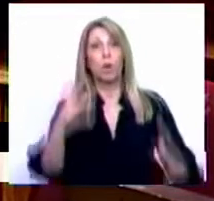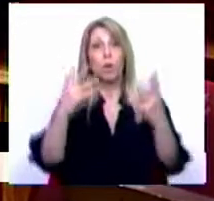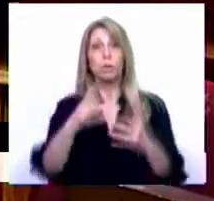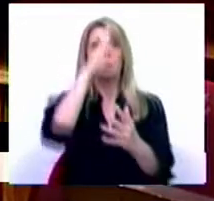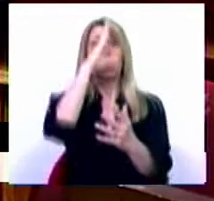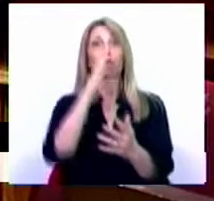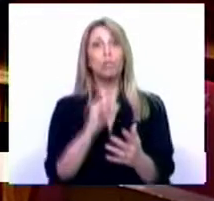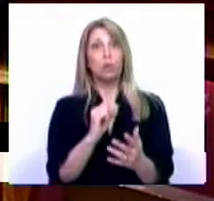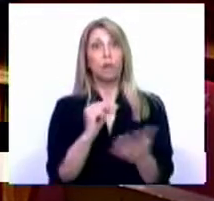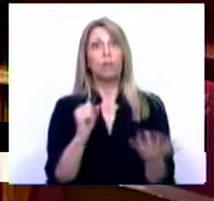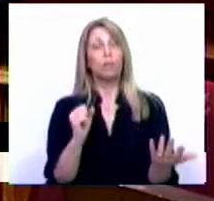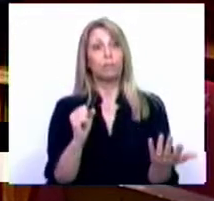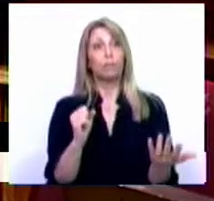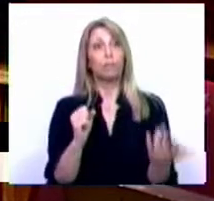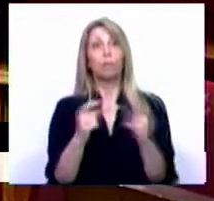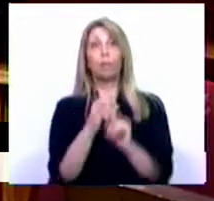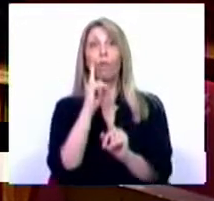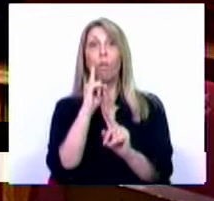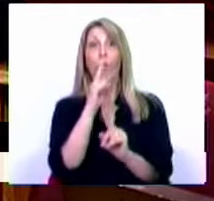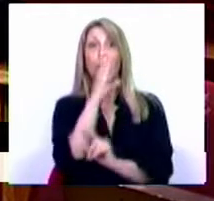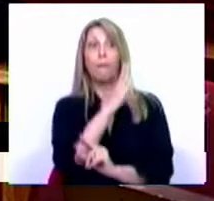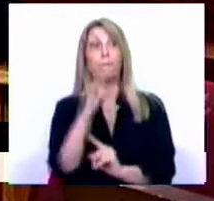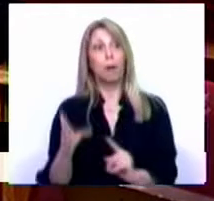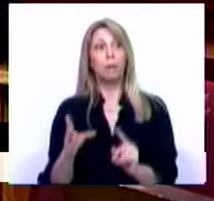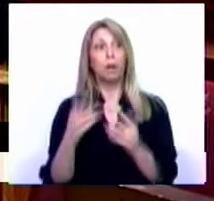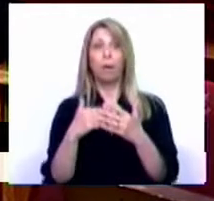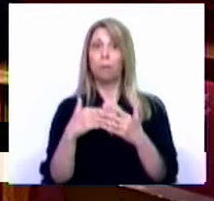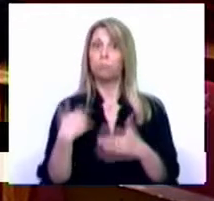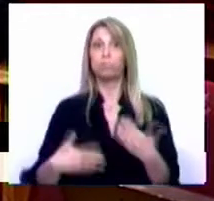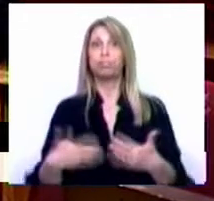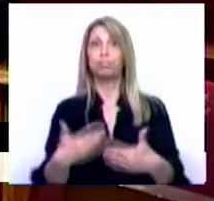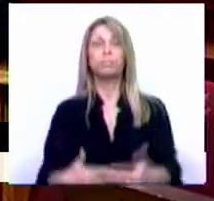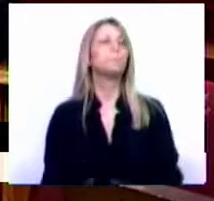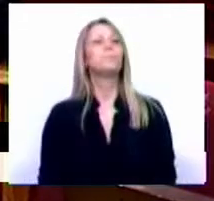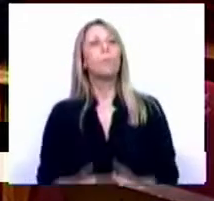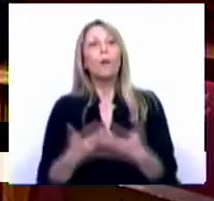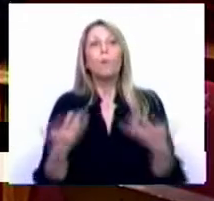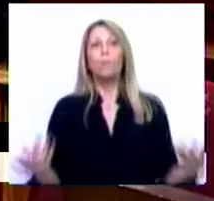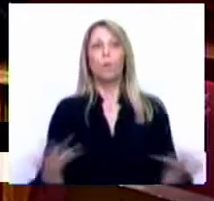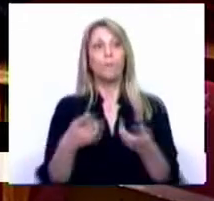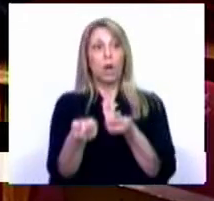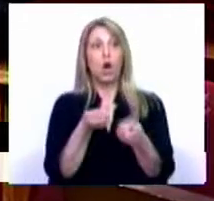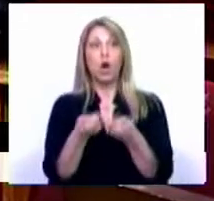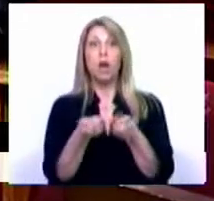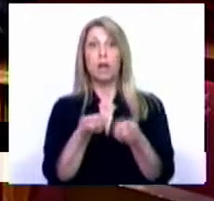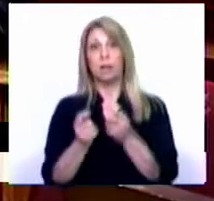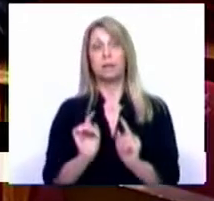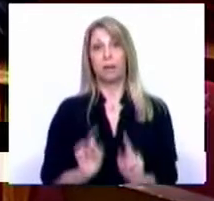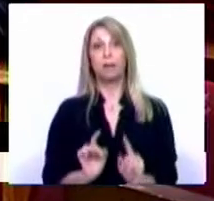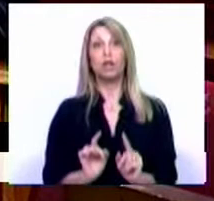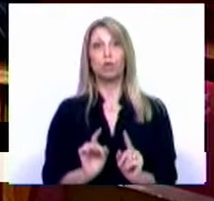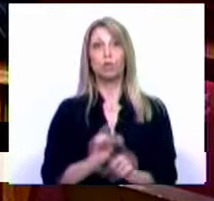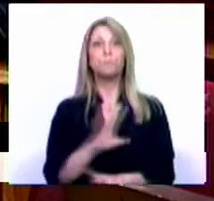a sua fluente execução. Bom, para organizar tudo isto, no